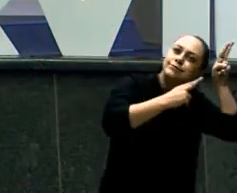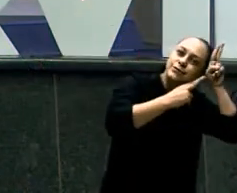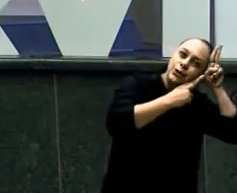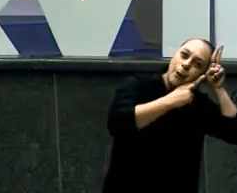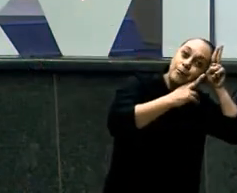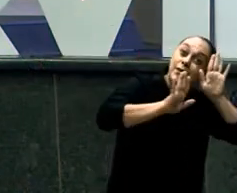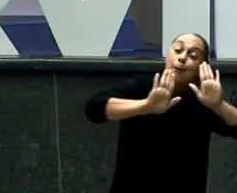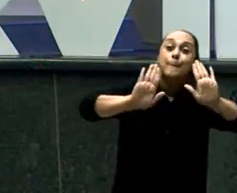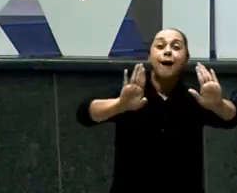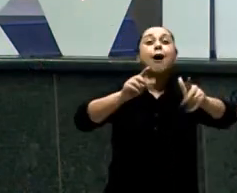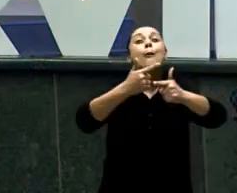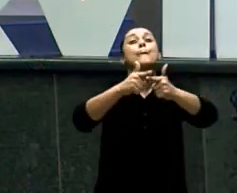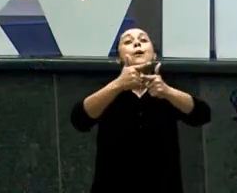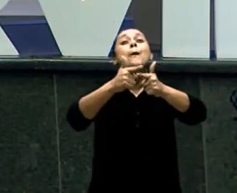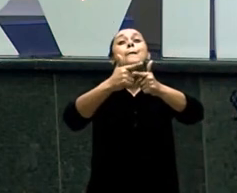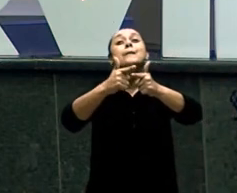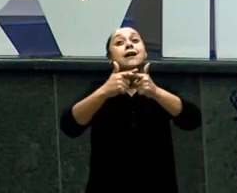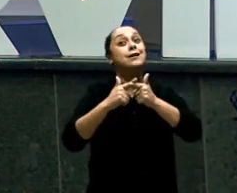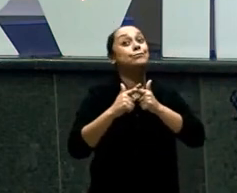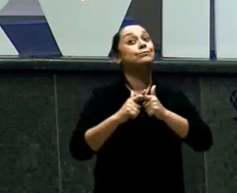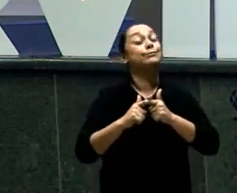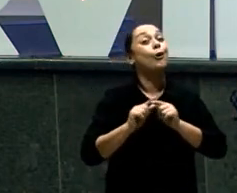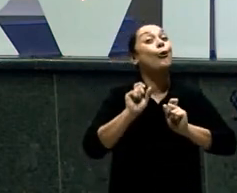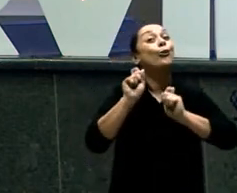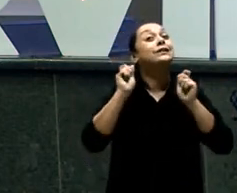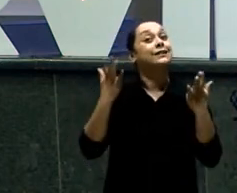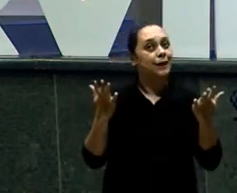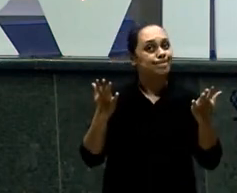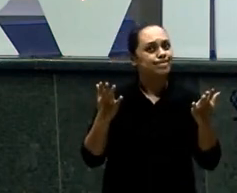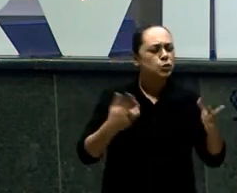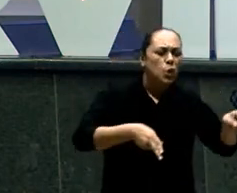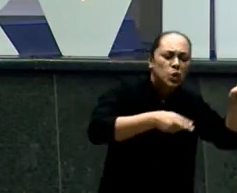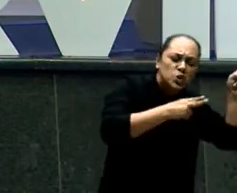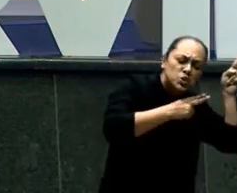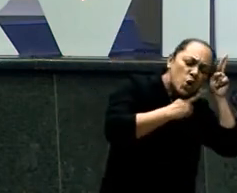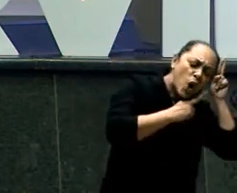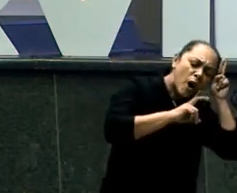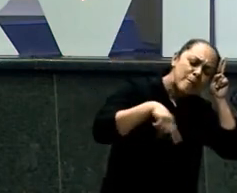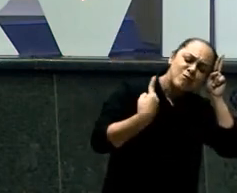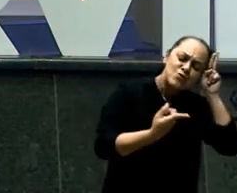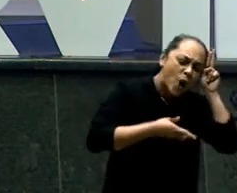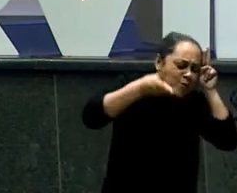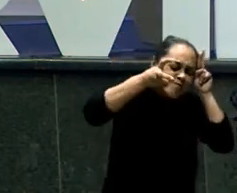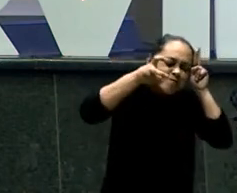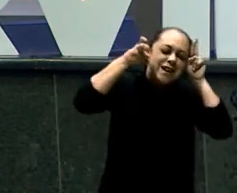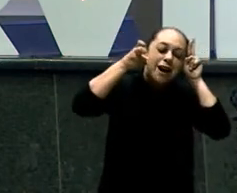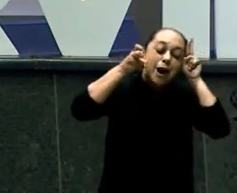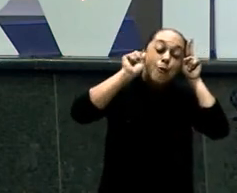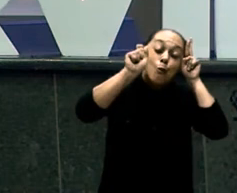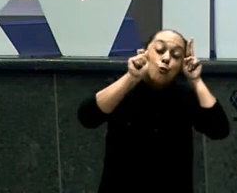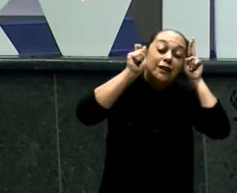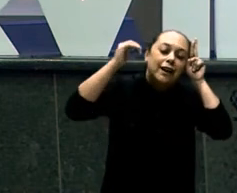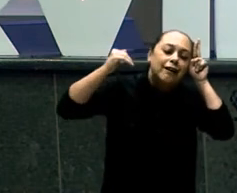sono Você não percebe O que está dormindo Ou que está crescendo Alguém dormindo Percebe o que está